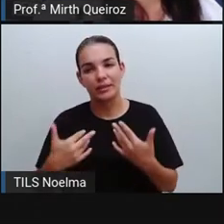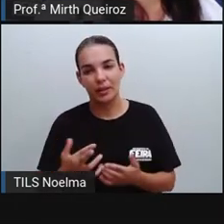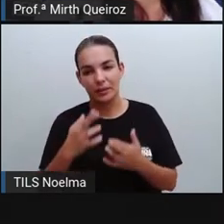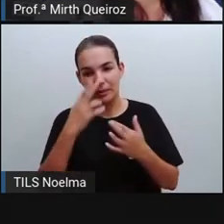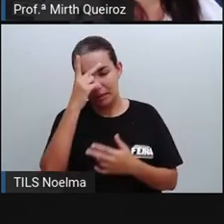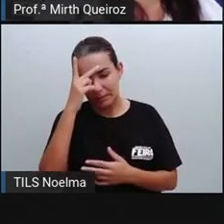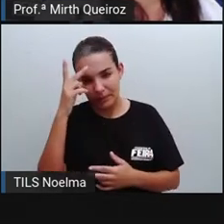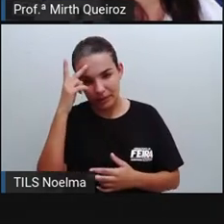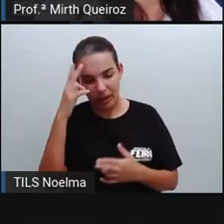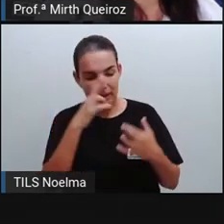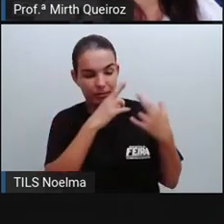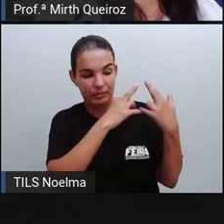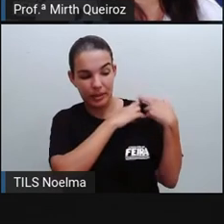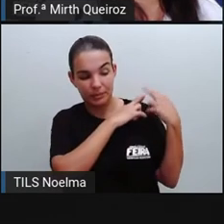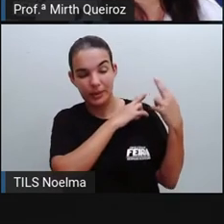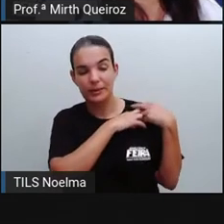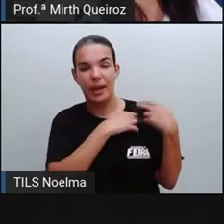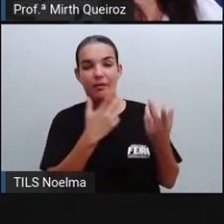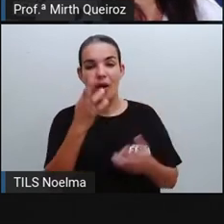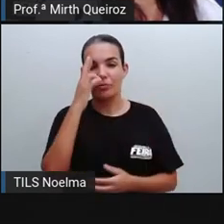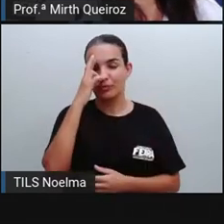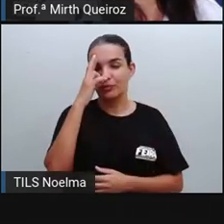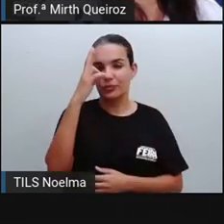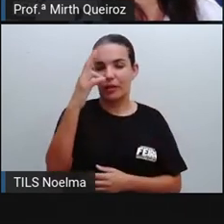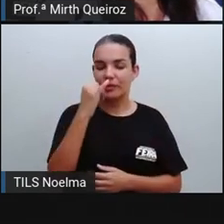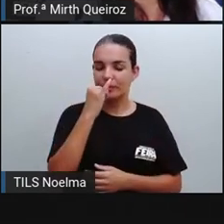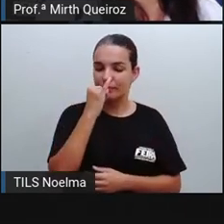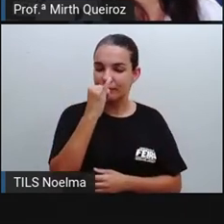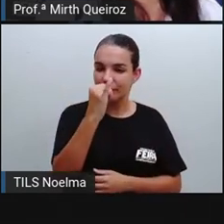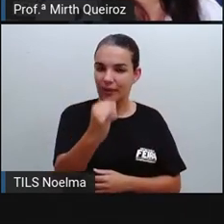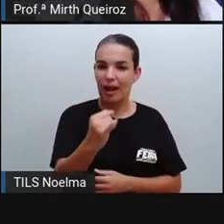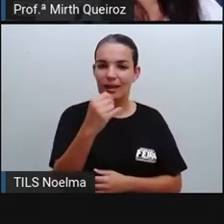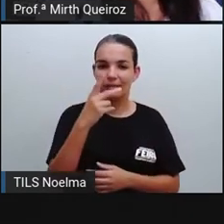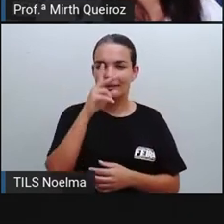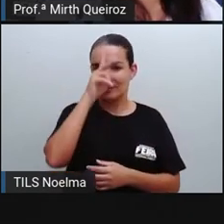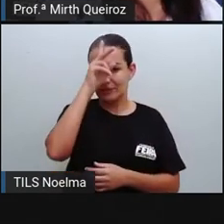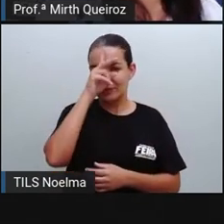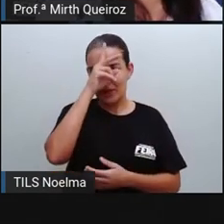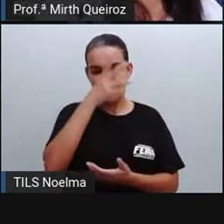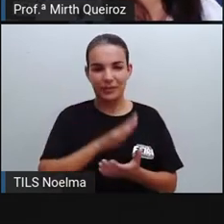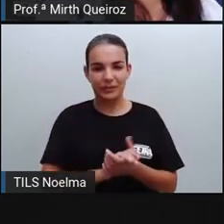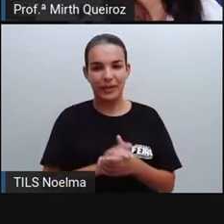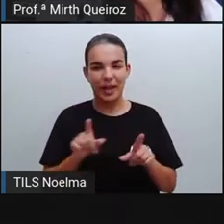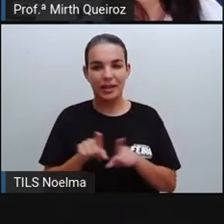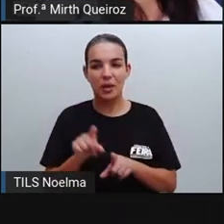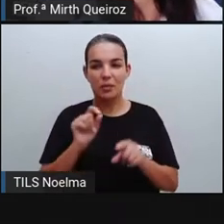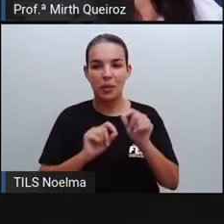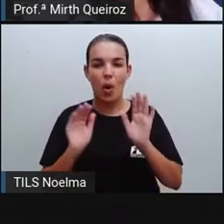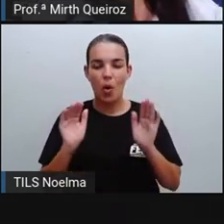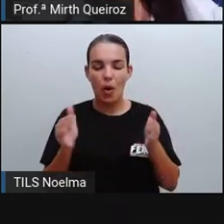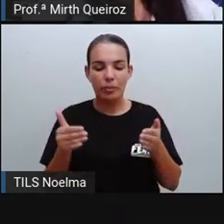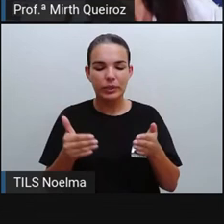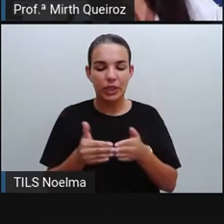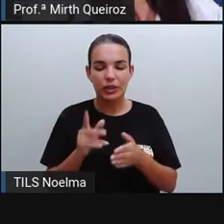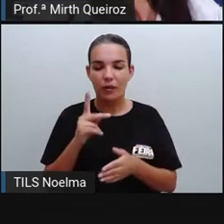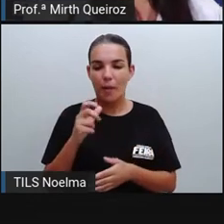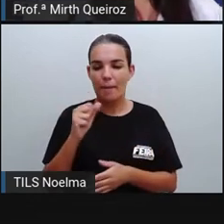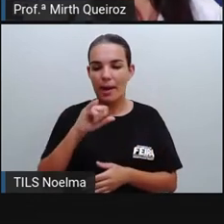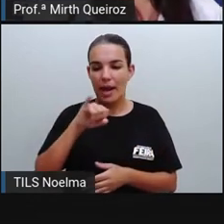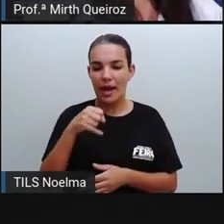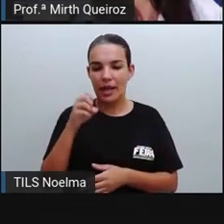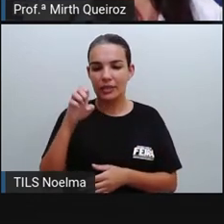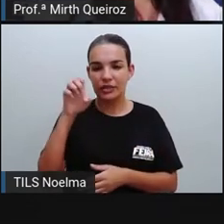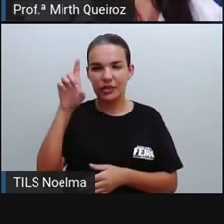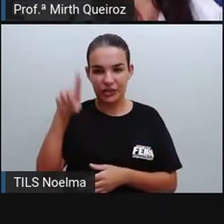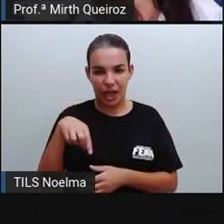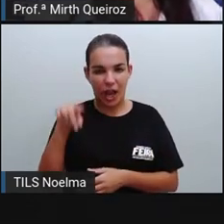observar alguns elementos aí do texto que vai confirmar isso. E o objetivo deste pajé contar essa história é